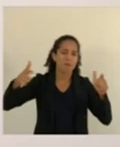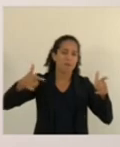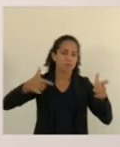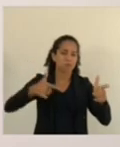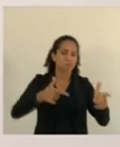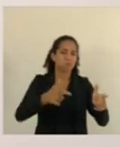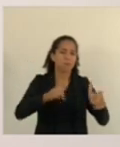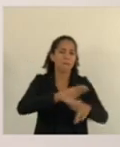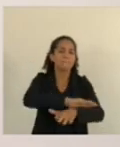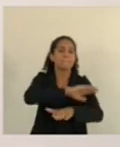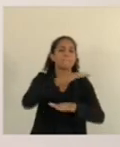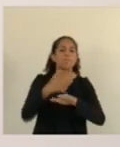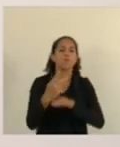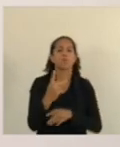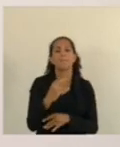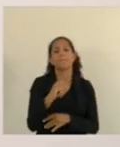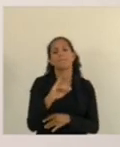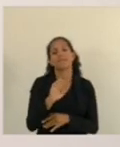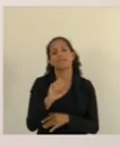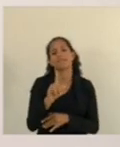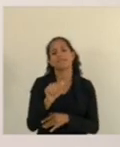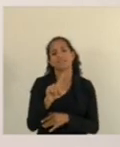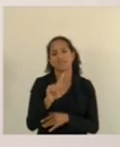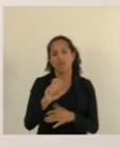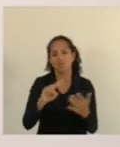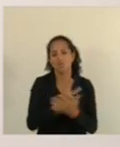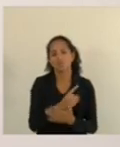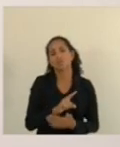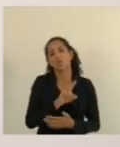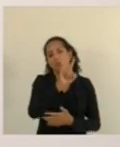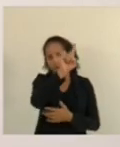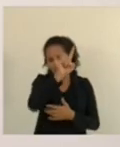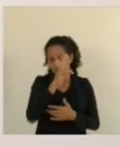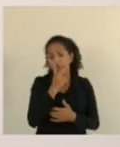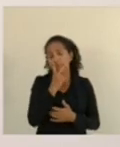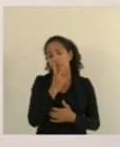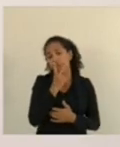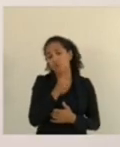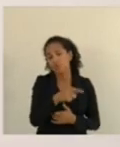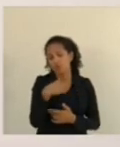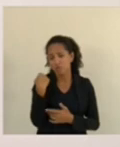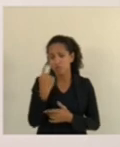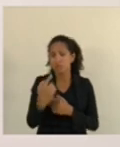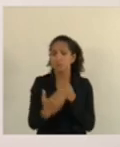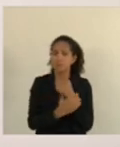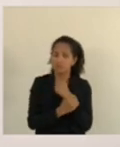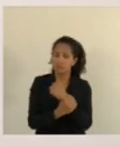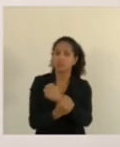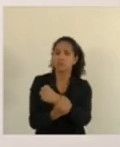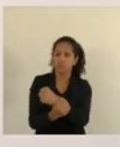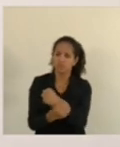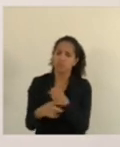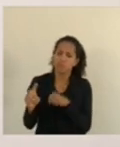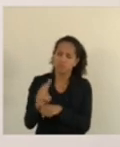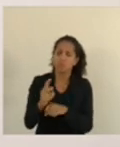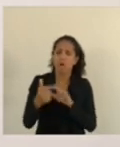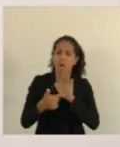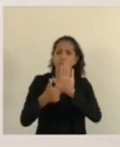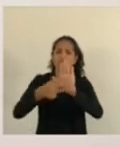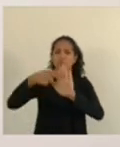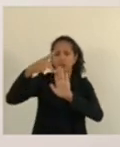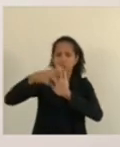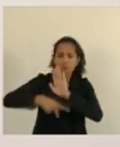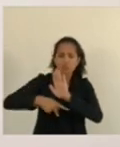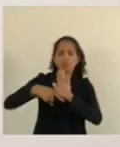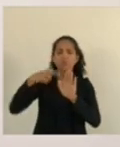Piedade então assim nós precisamos que a Secretaria de Segurança apresente um projeto efetivo